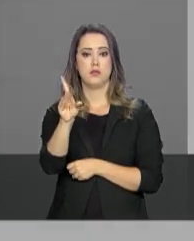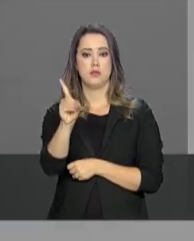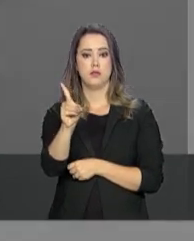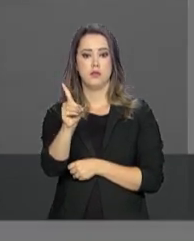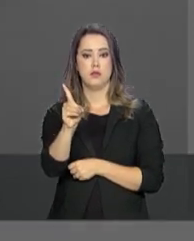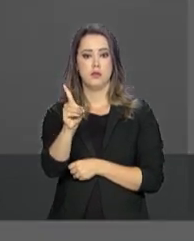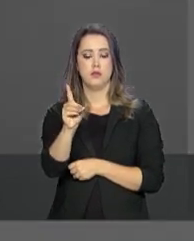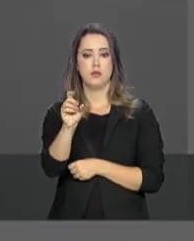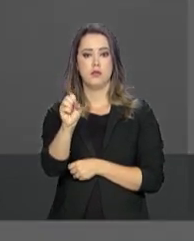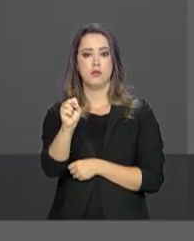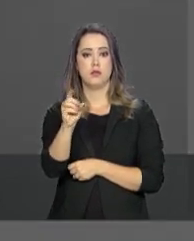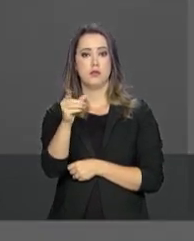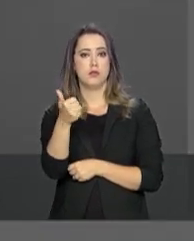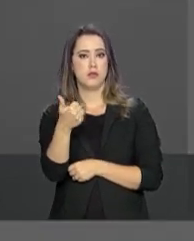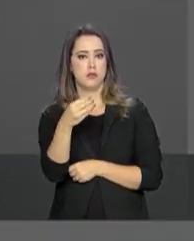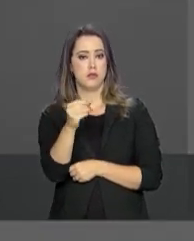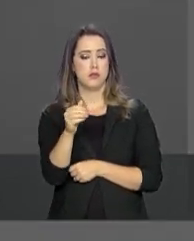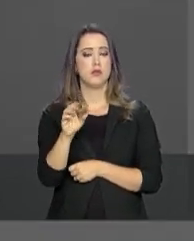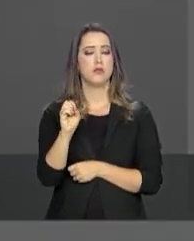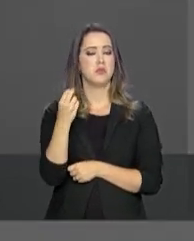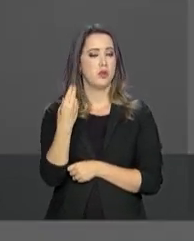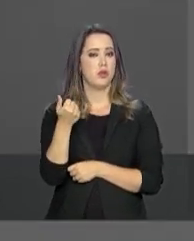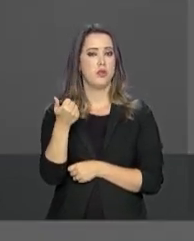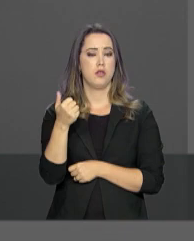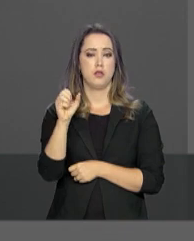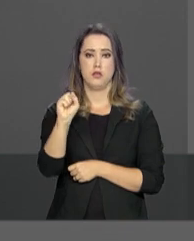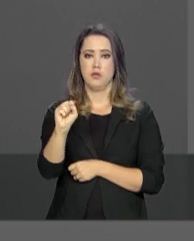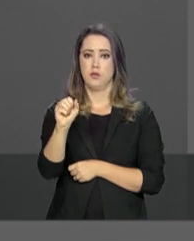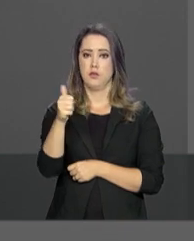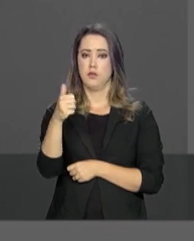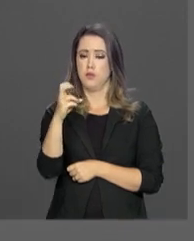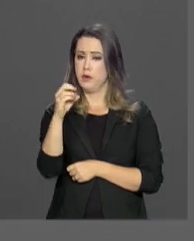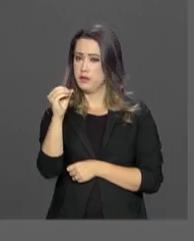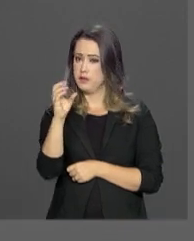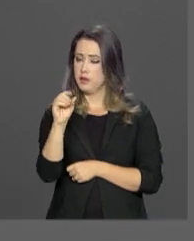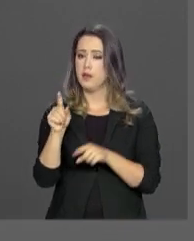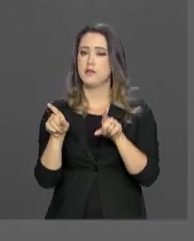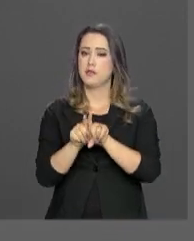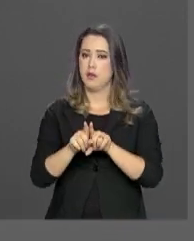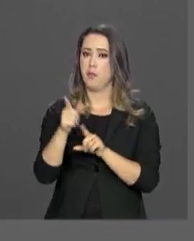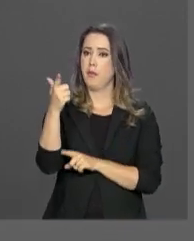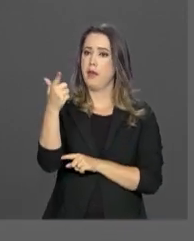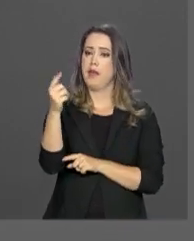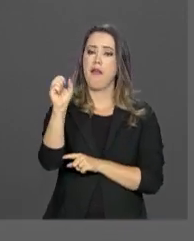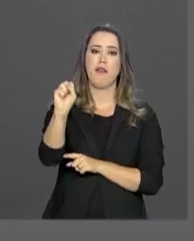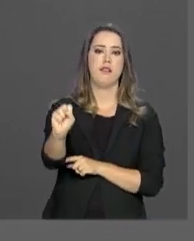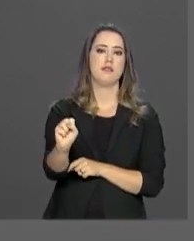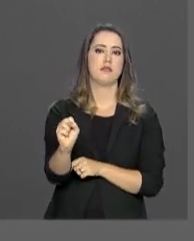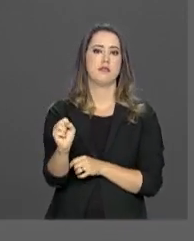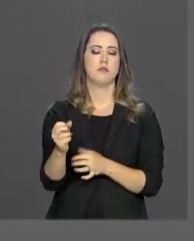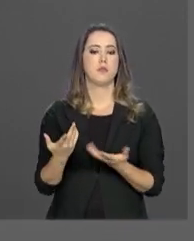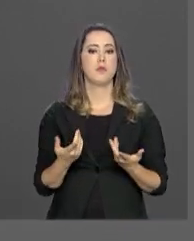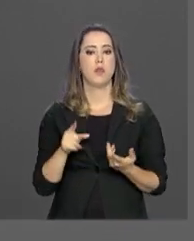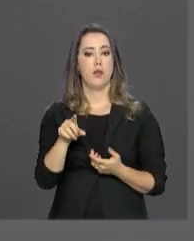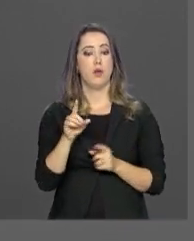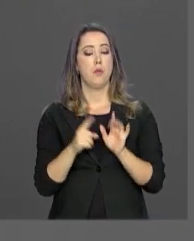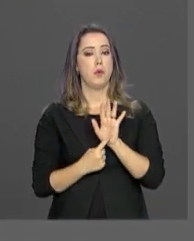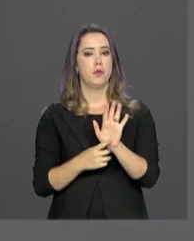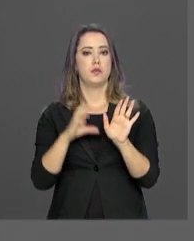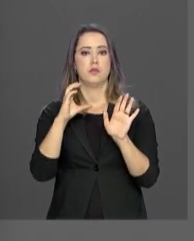diesel S10, diesel S500 e gás natural veicular. O sistema mostra CNPJ, nome do